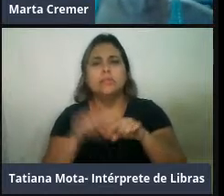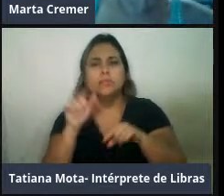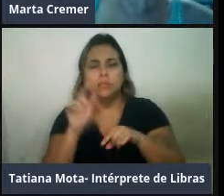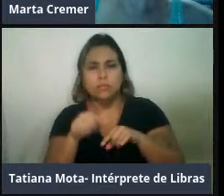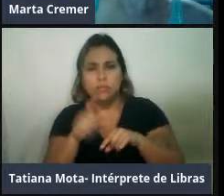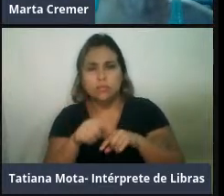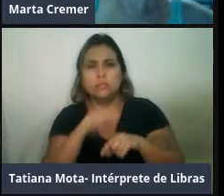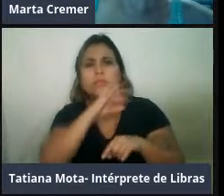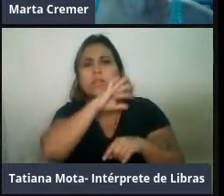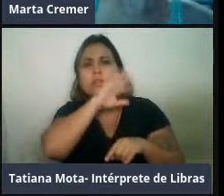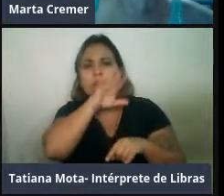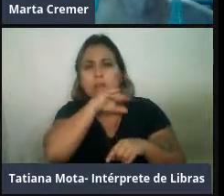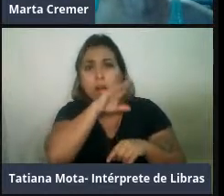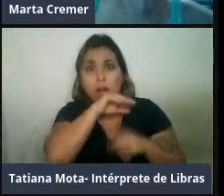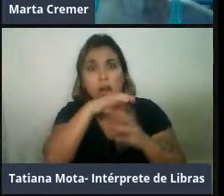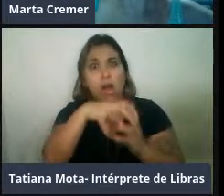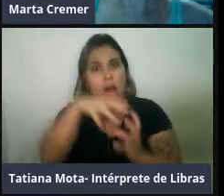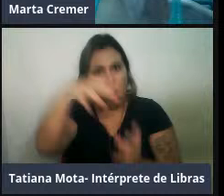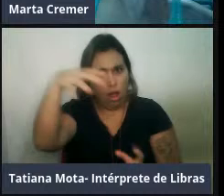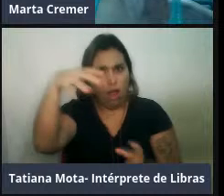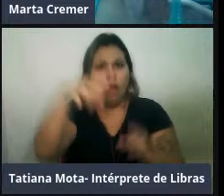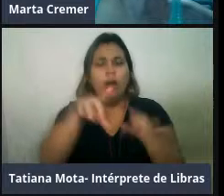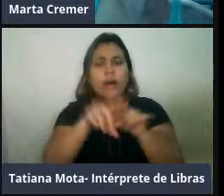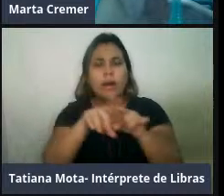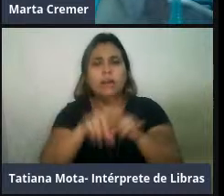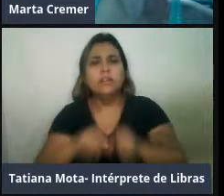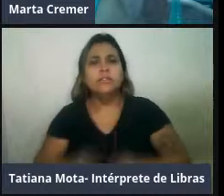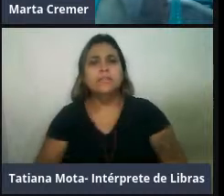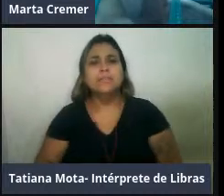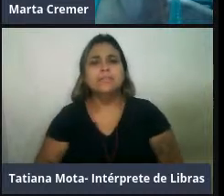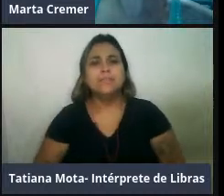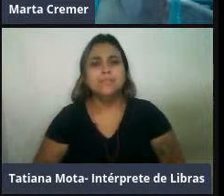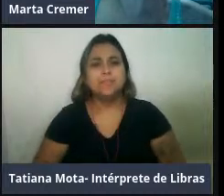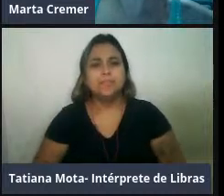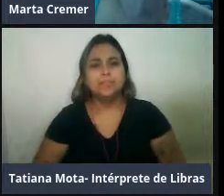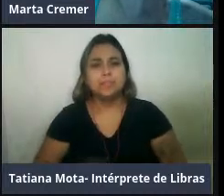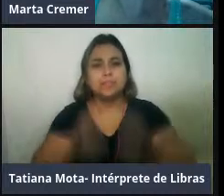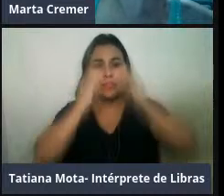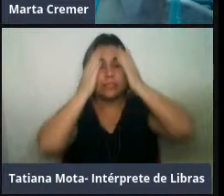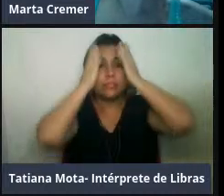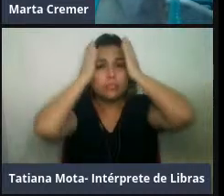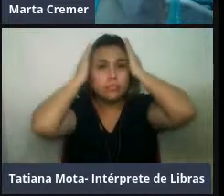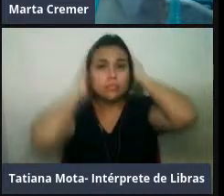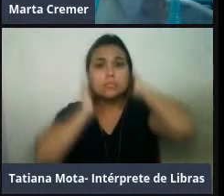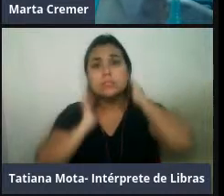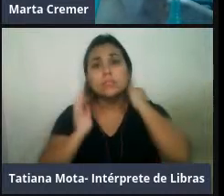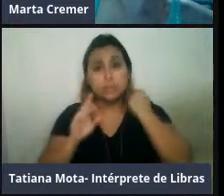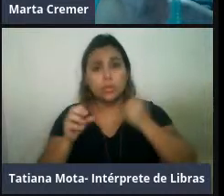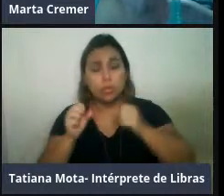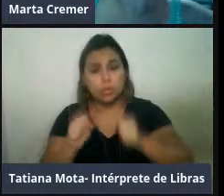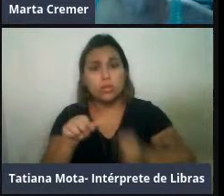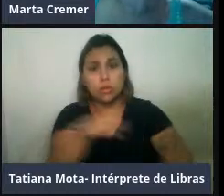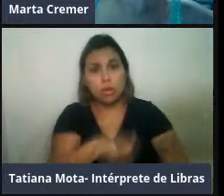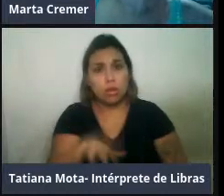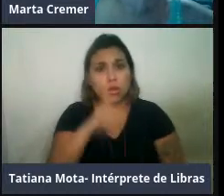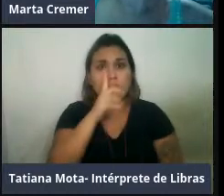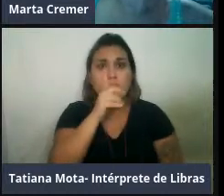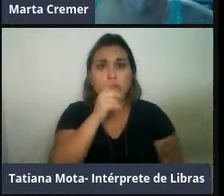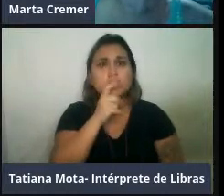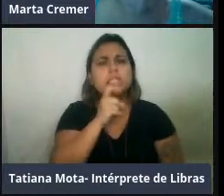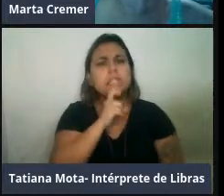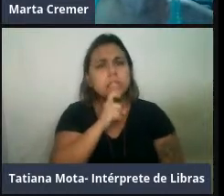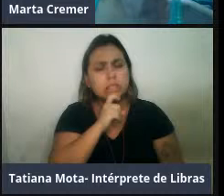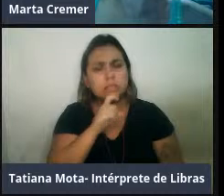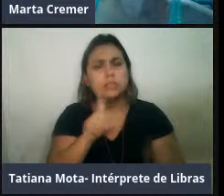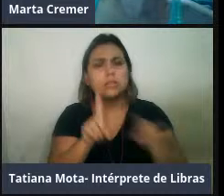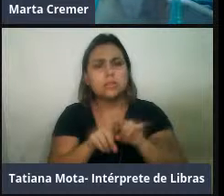maior, né, não são tão pequenas, permite a elas também ocupar essas regiões de águas mais frias, né, porque a questão